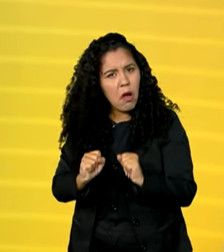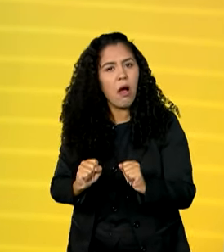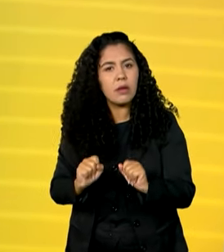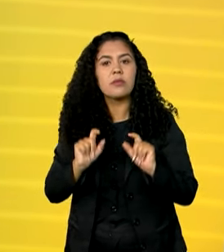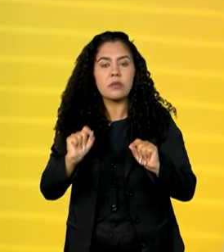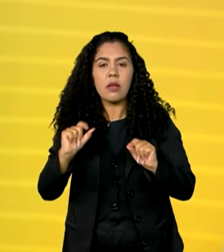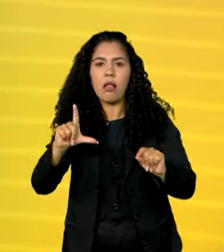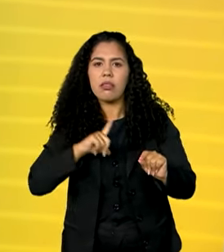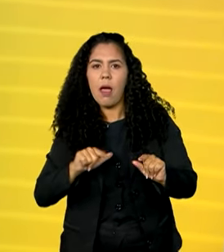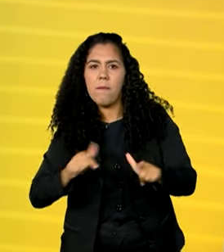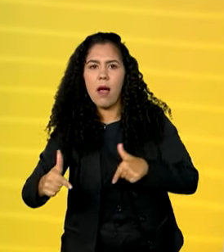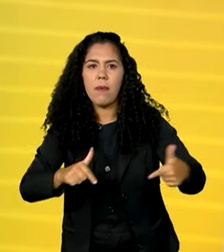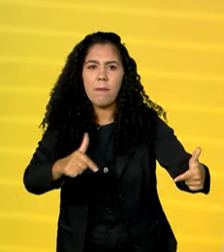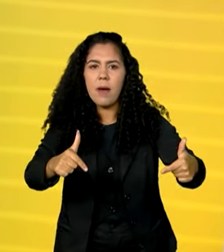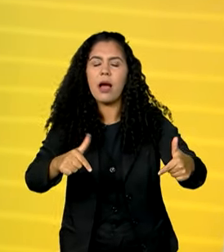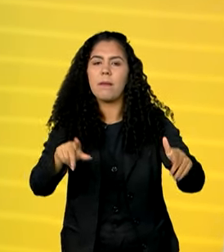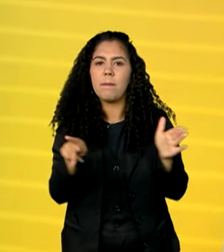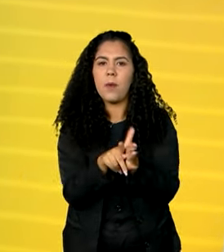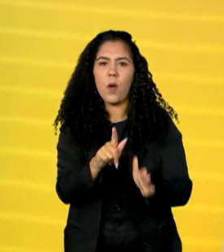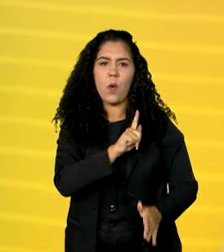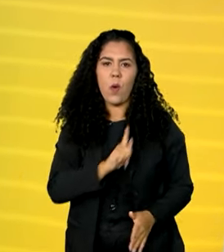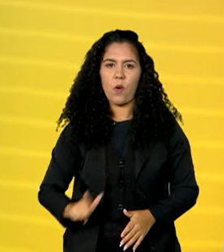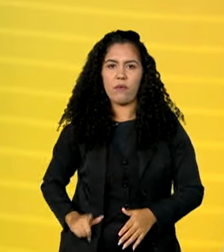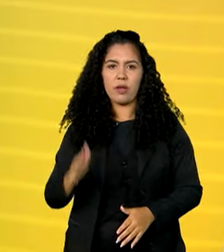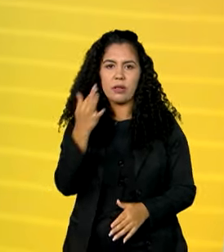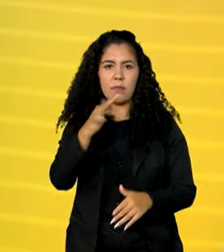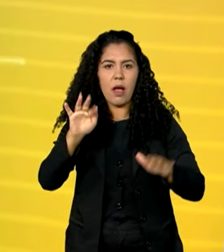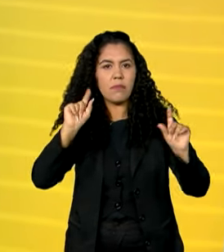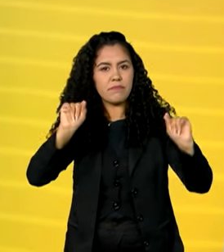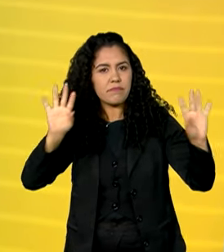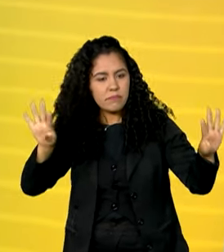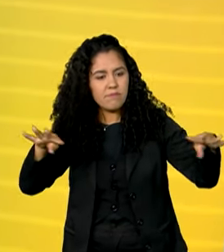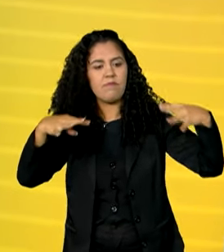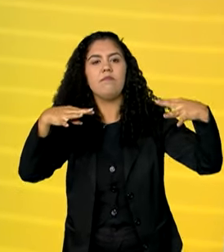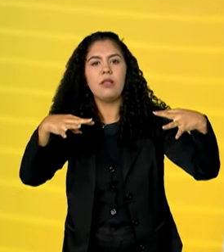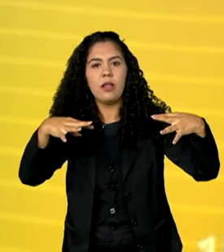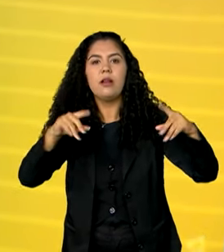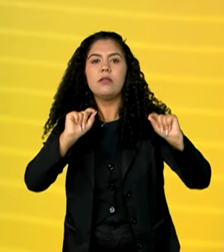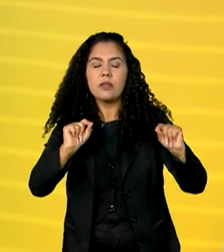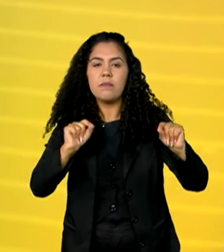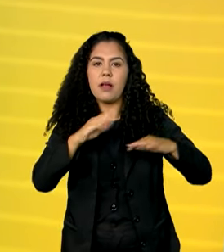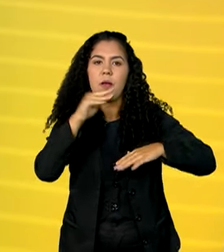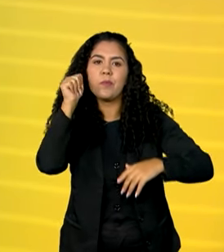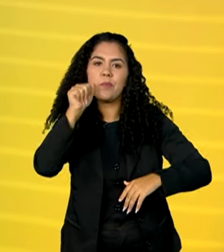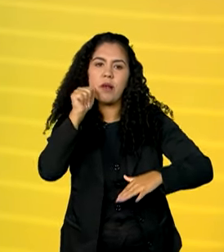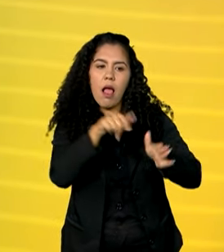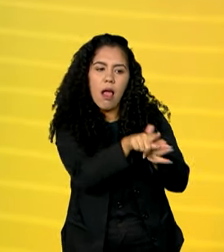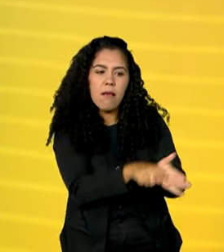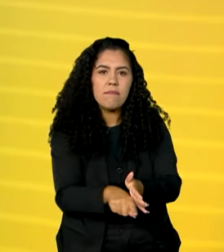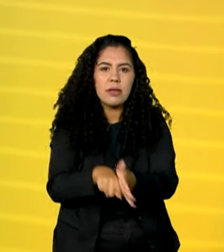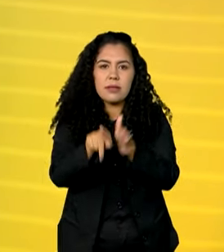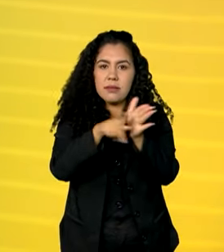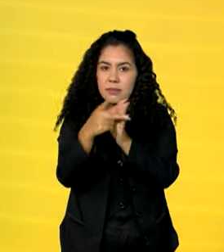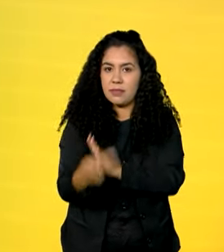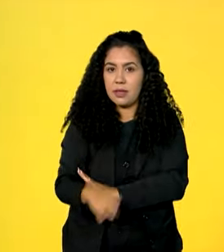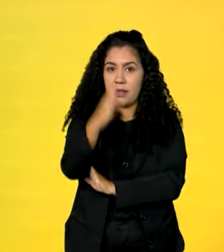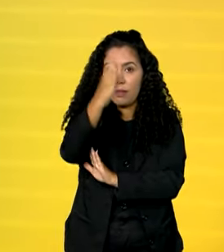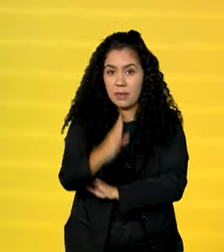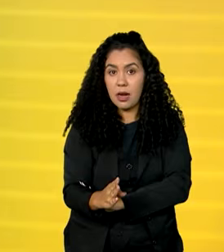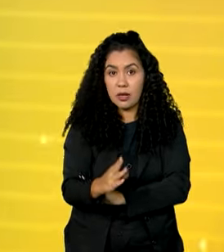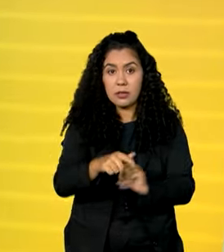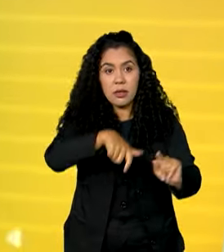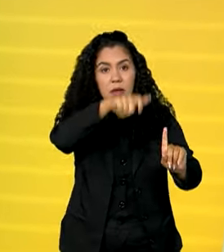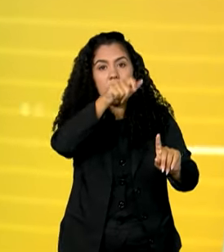iniciativas do governo federal para dar mais visibilidade ao trabalho das pesquisadoras brasileiras. Uma delas